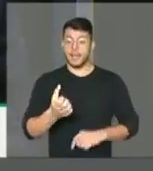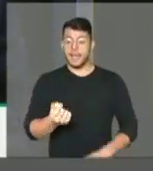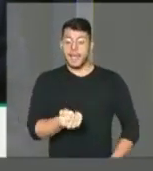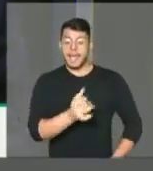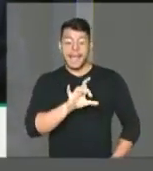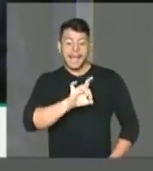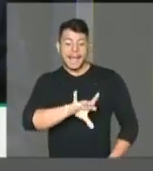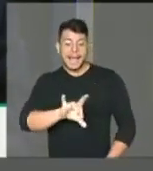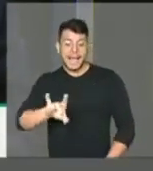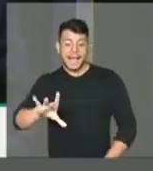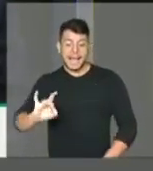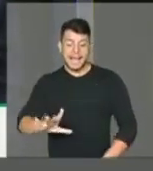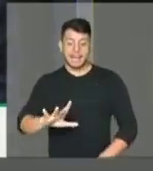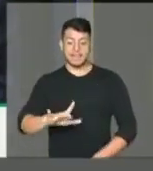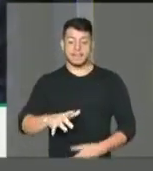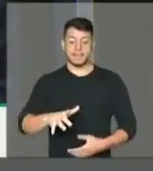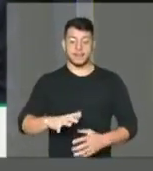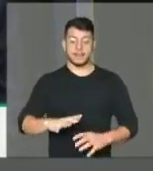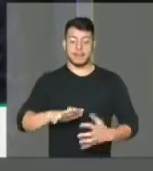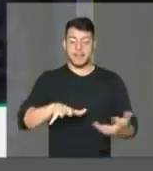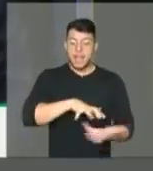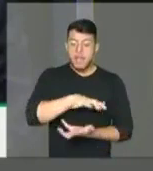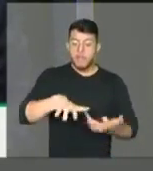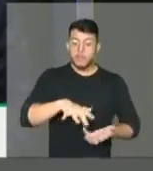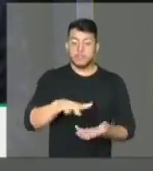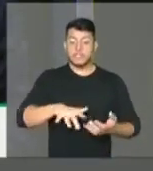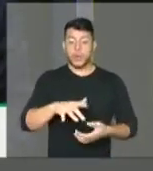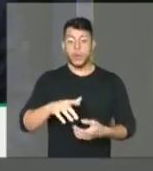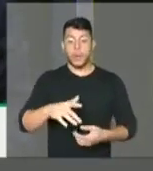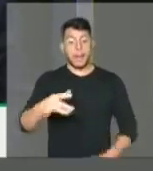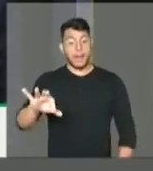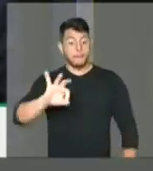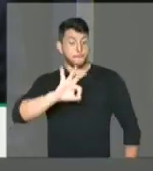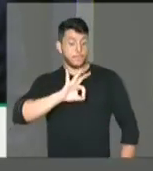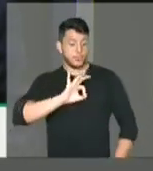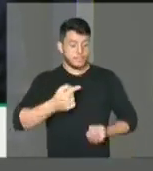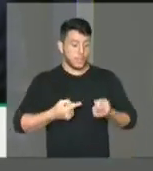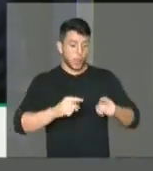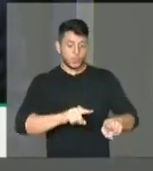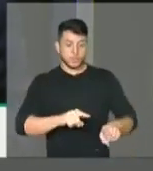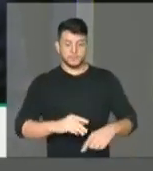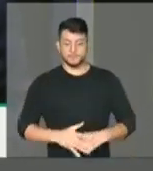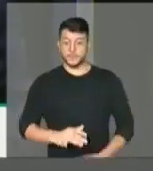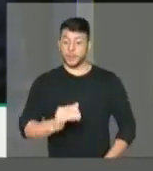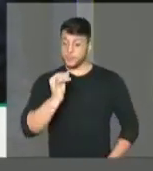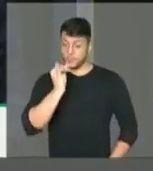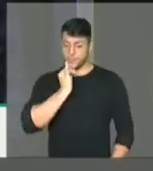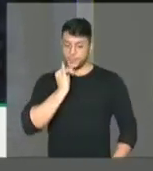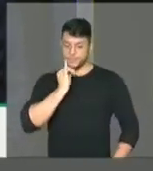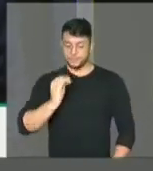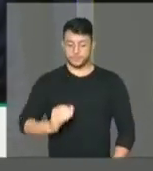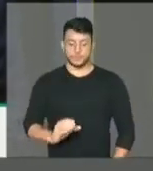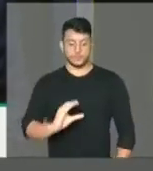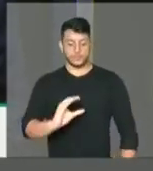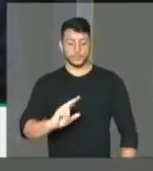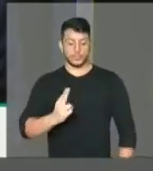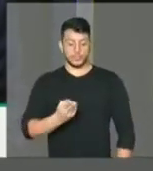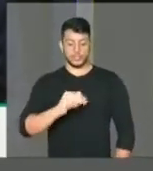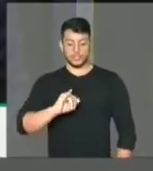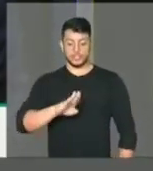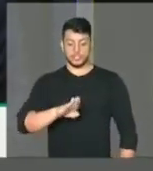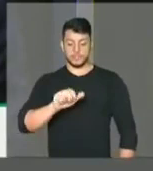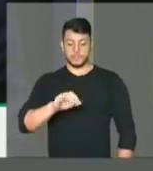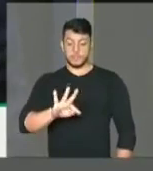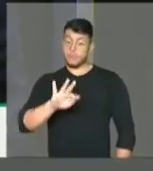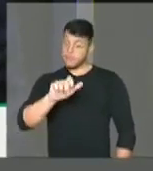que a polícia atuou contra. Isso está no brasão. Por exemplo, a chibata. A chibata está ali. E a